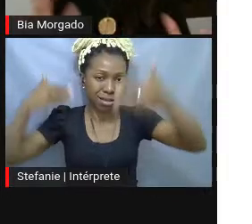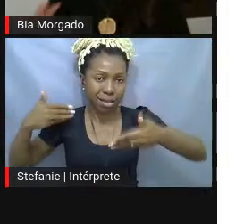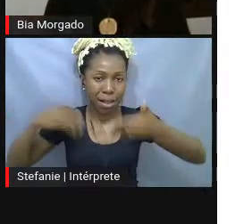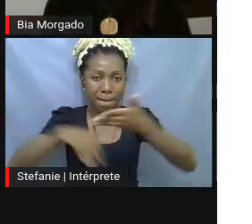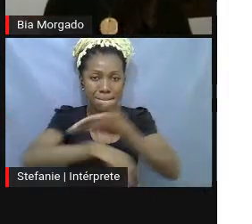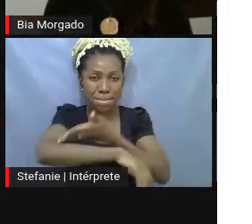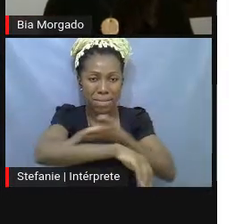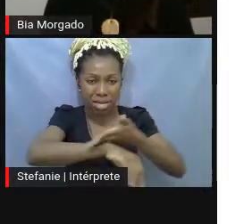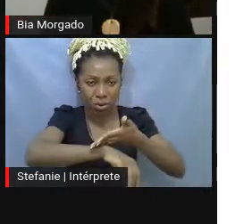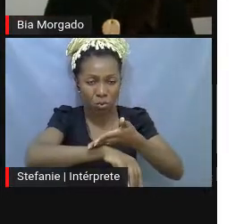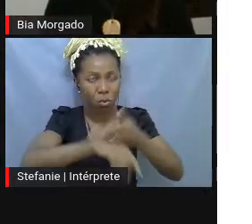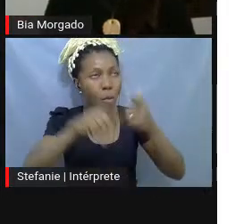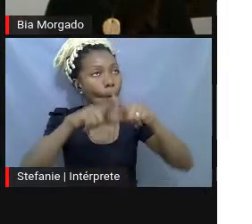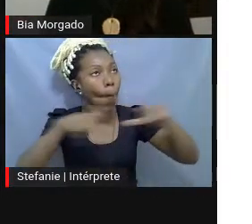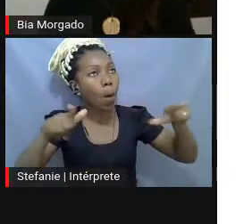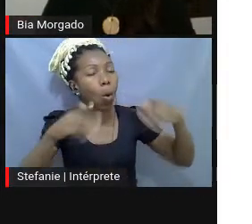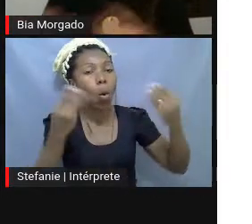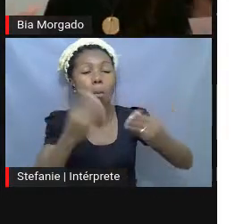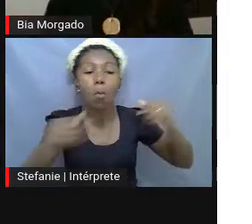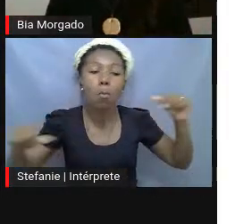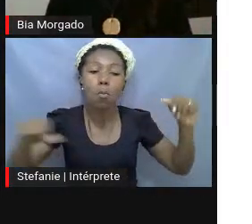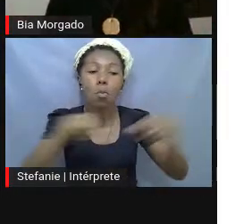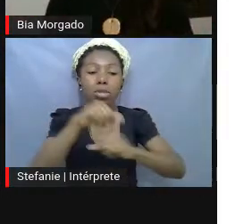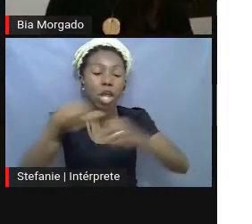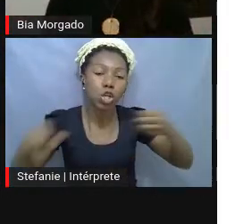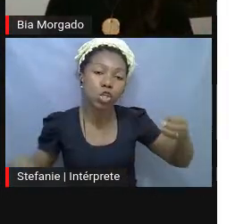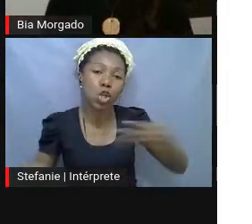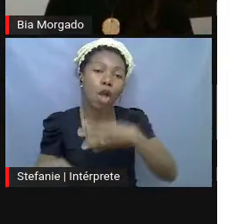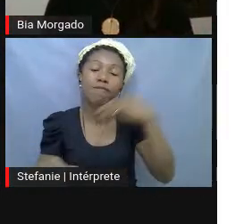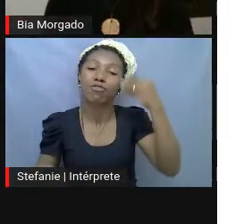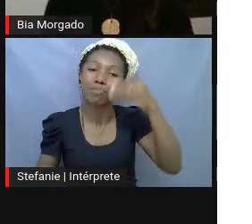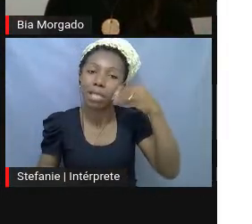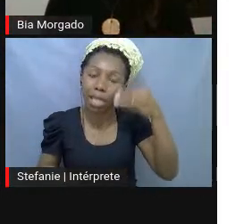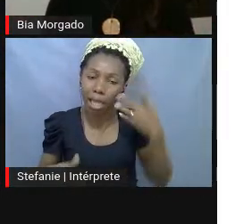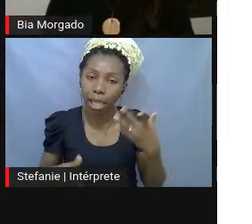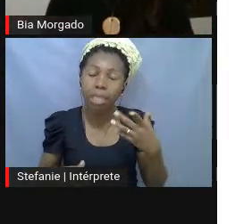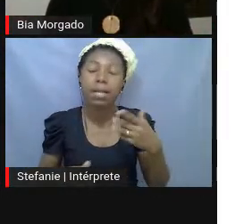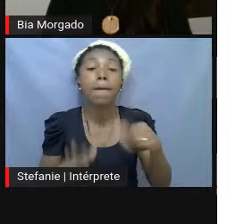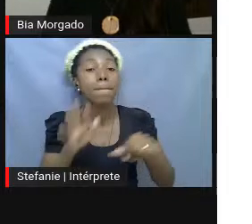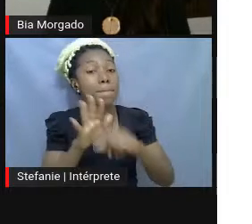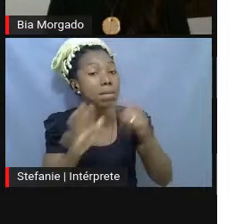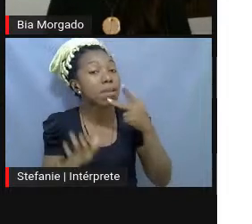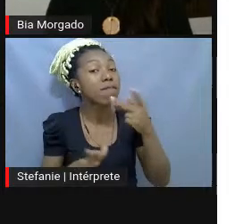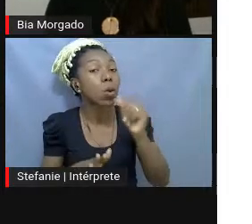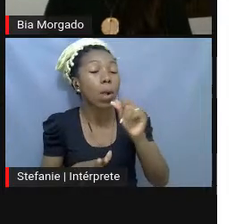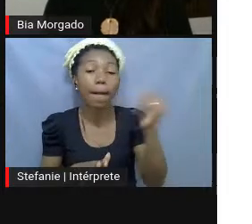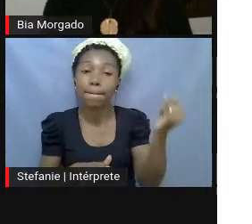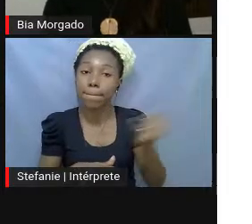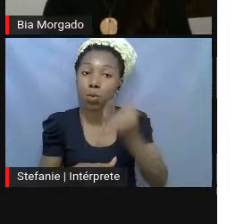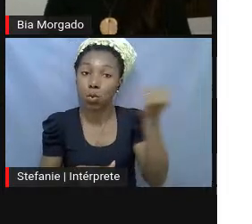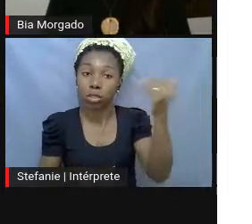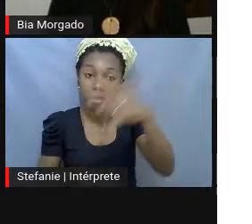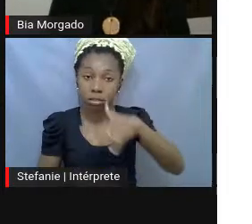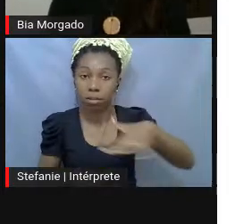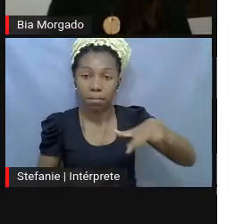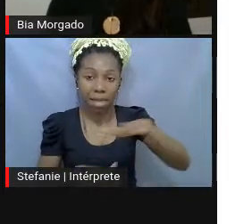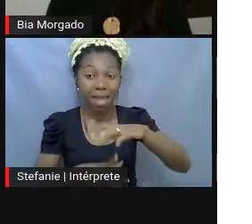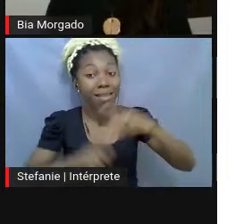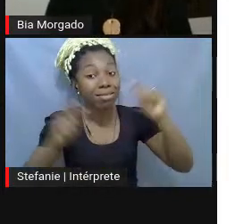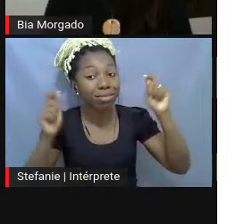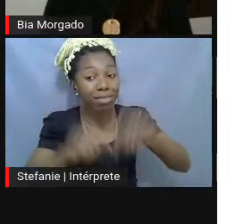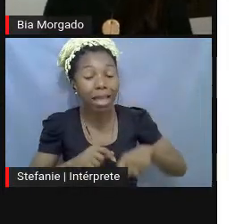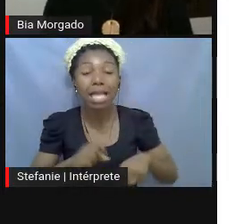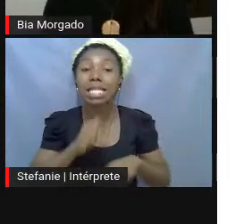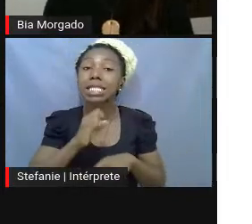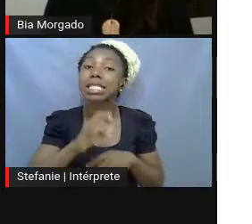não era tão simples quanto parecia, né, só que, primeiro ele fala da importância da ambientação, as obras só funcionariam a partir do momento em que ele